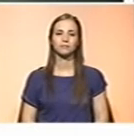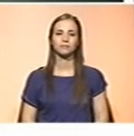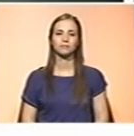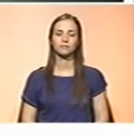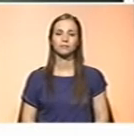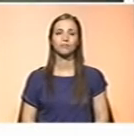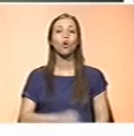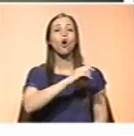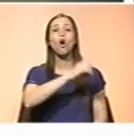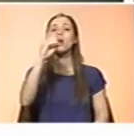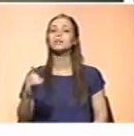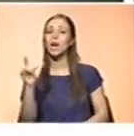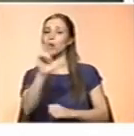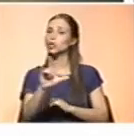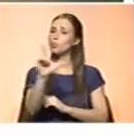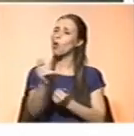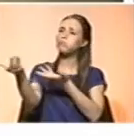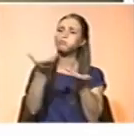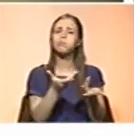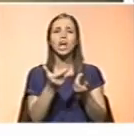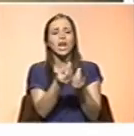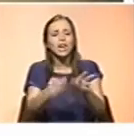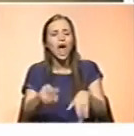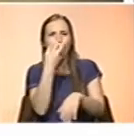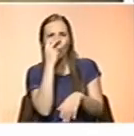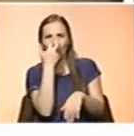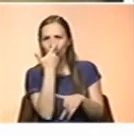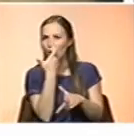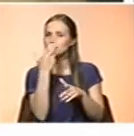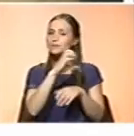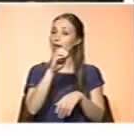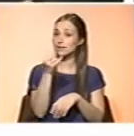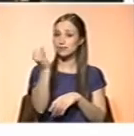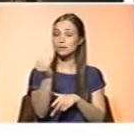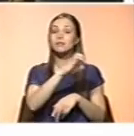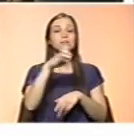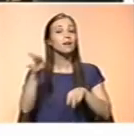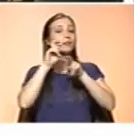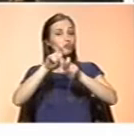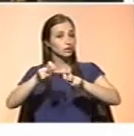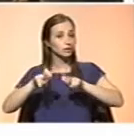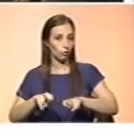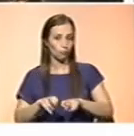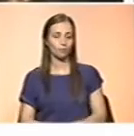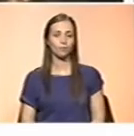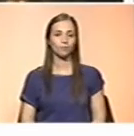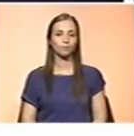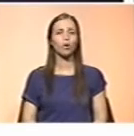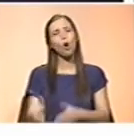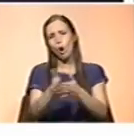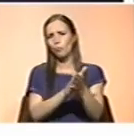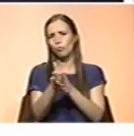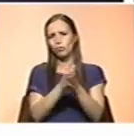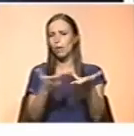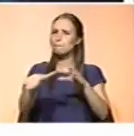O Oceanário de Lisboa convida os mais novos e mais curiosos para o CSI Ciência sob Investigação. Uma oportunidade